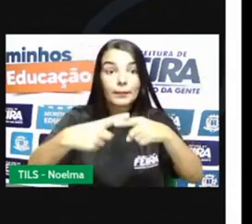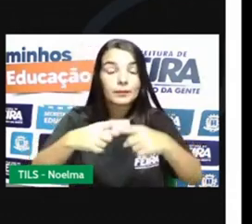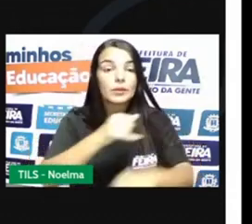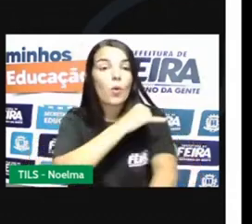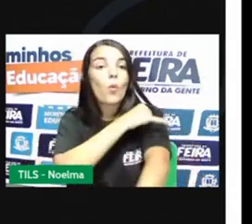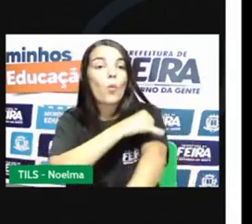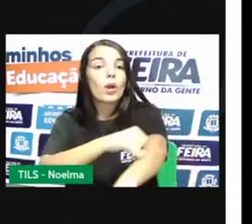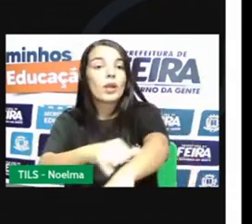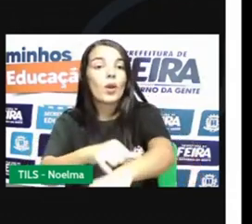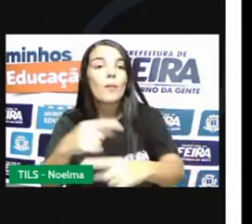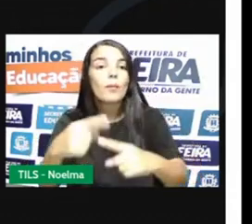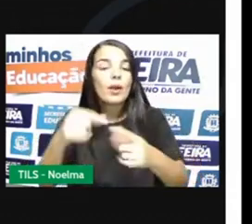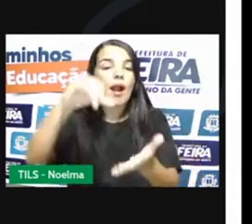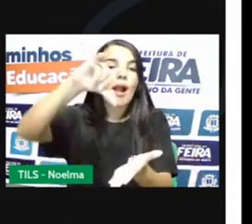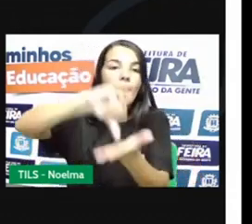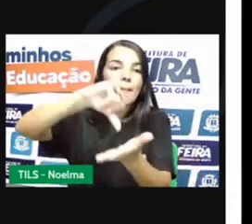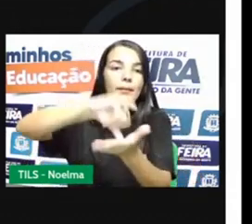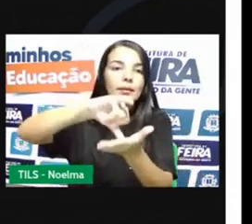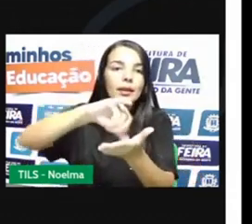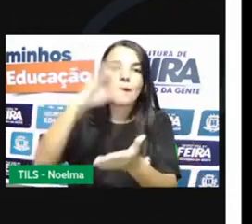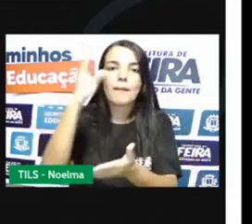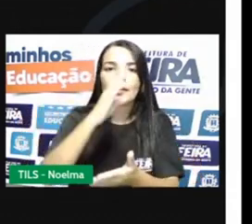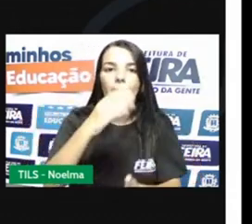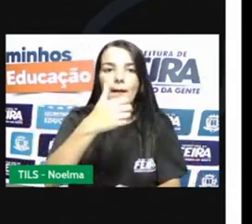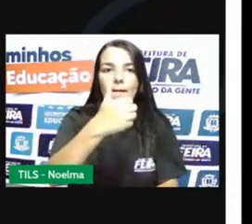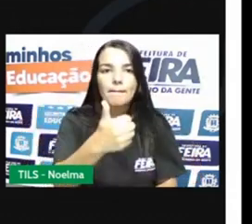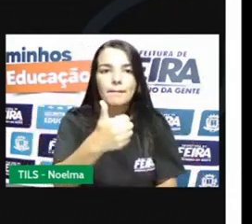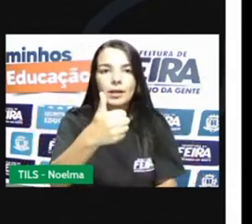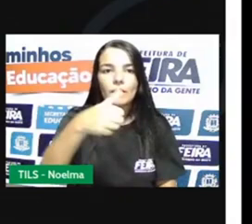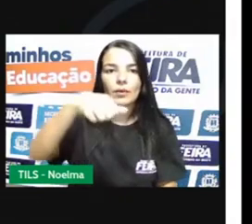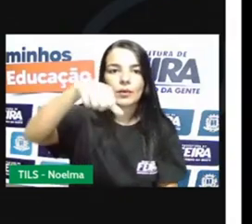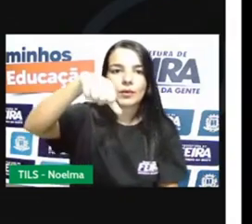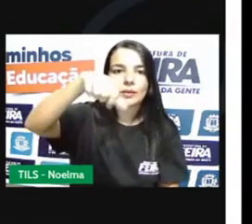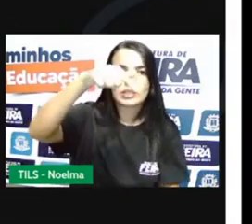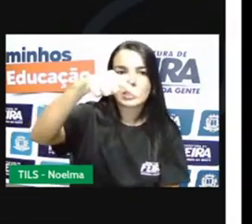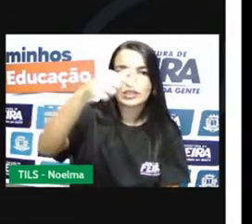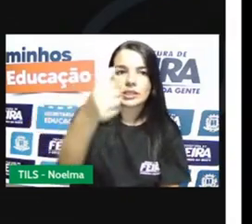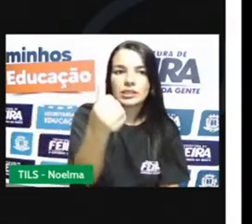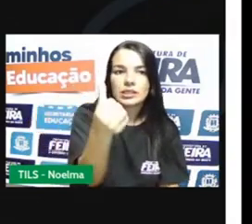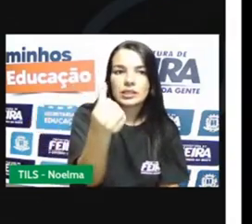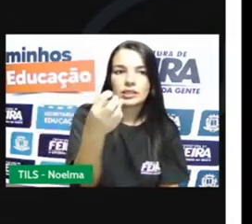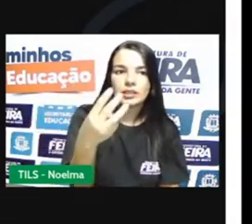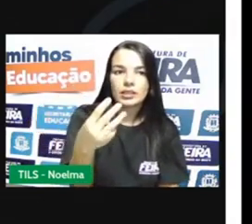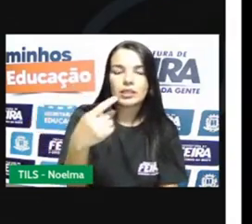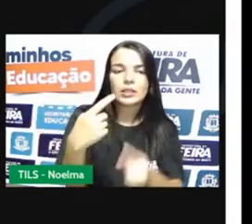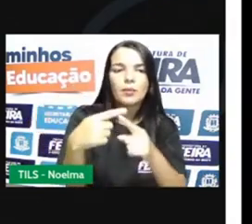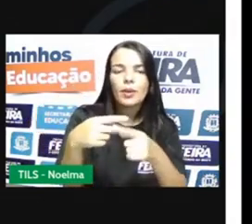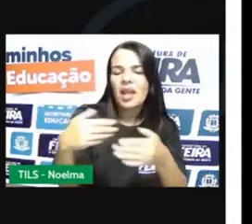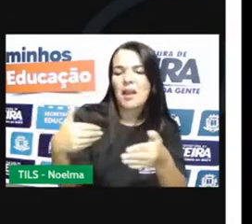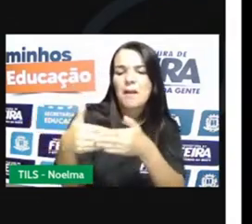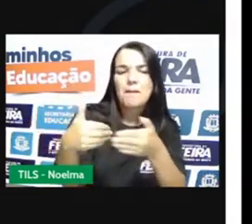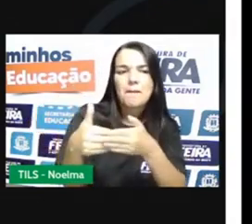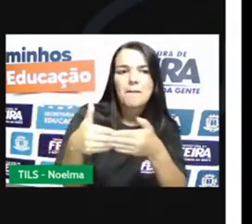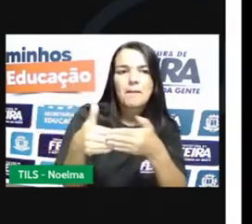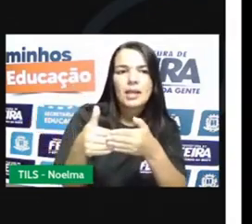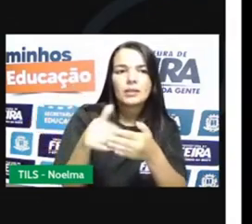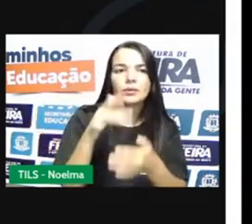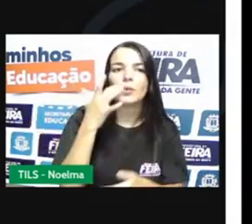brasileira em 1763 por conta também da localização mais próxima às regiões